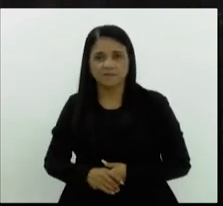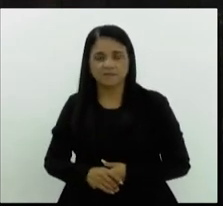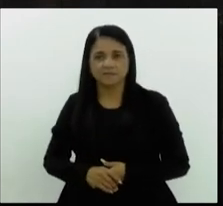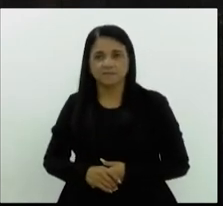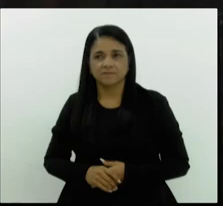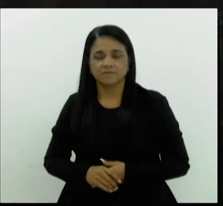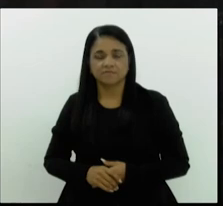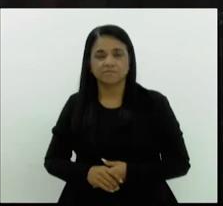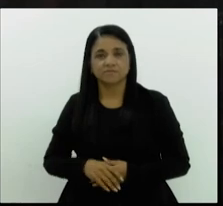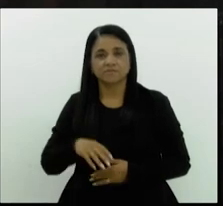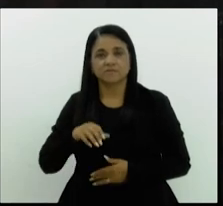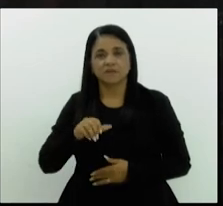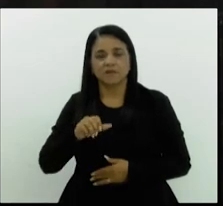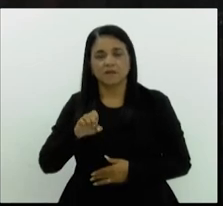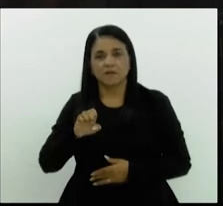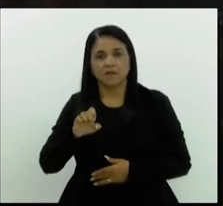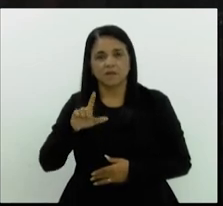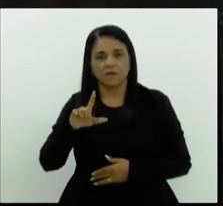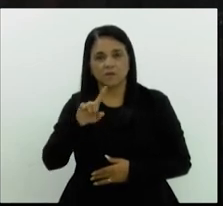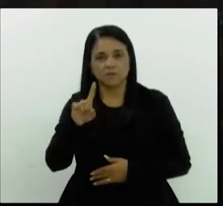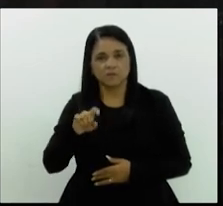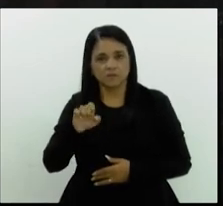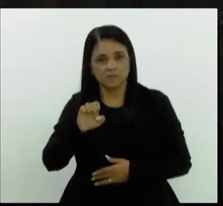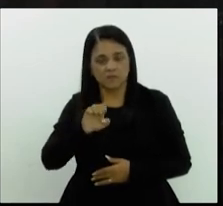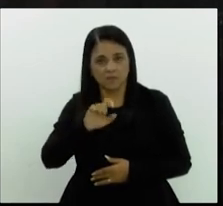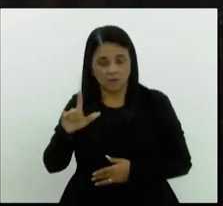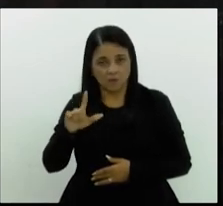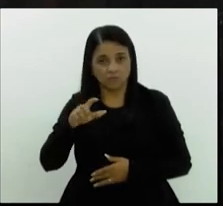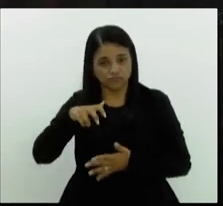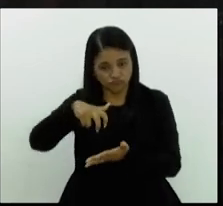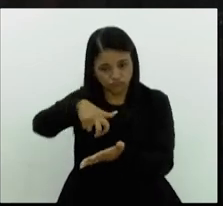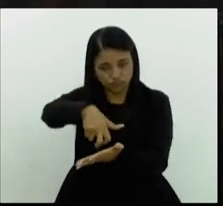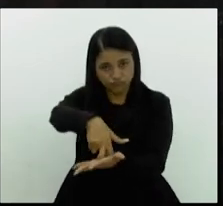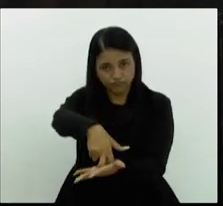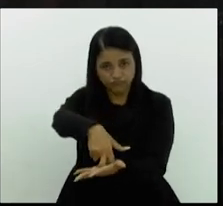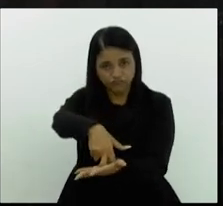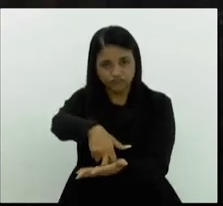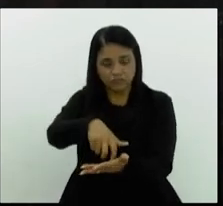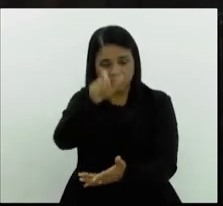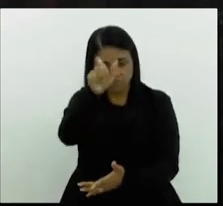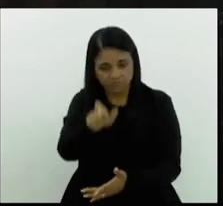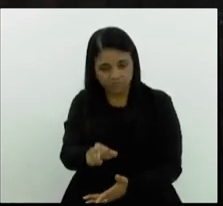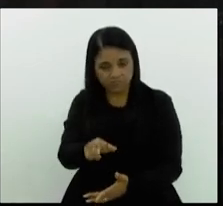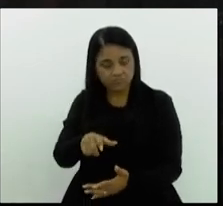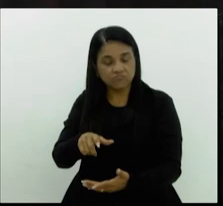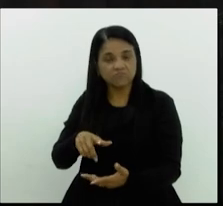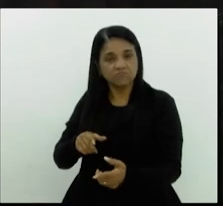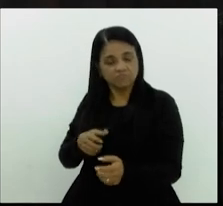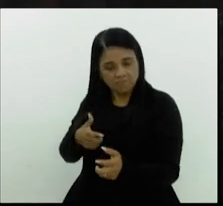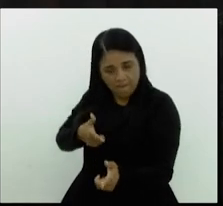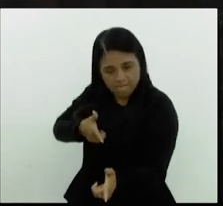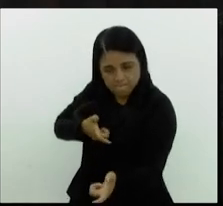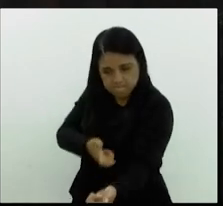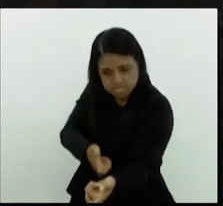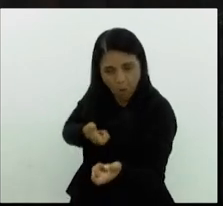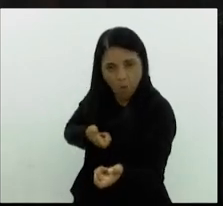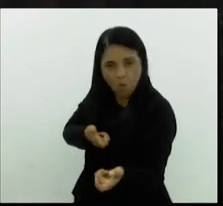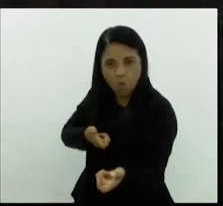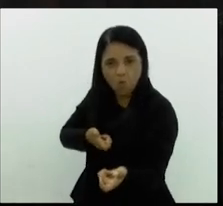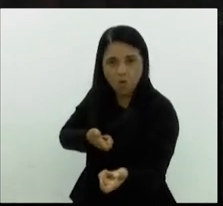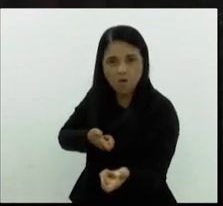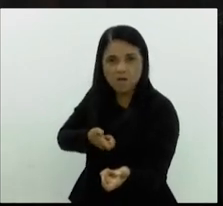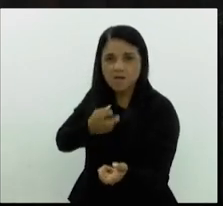E o Osiel Alves, de joelhos sobre armas apontadas de alto calibre para ele,